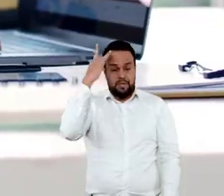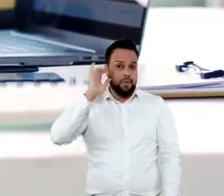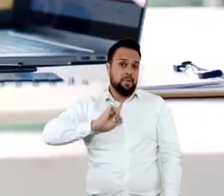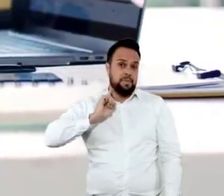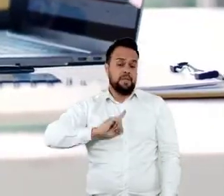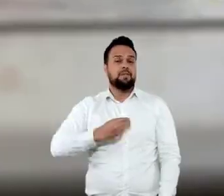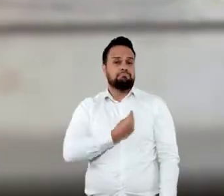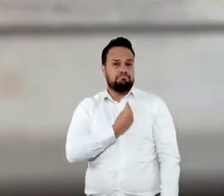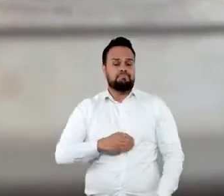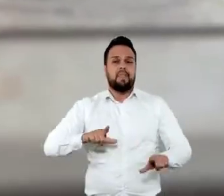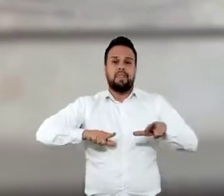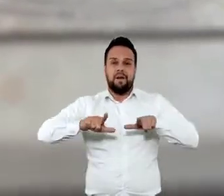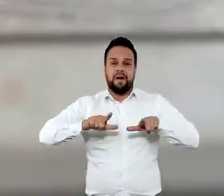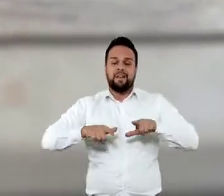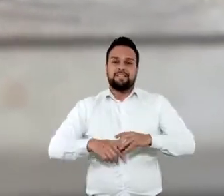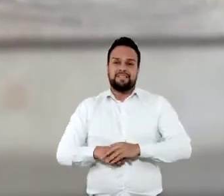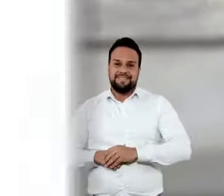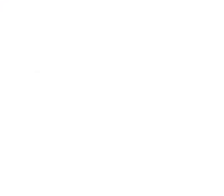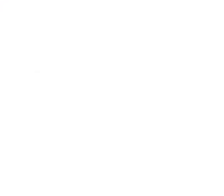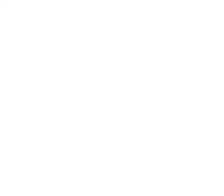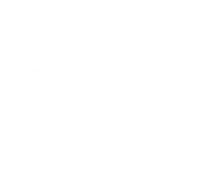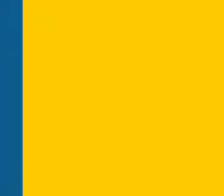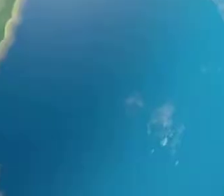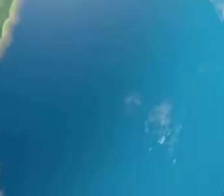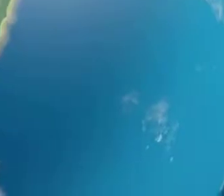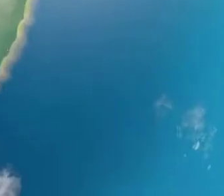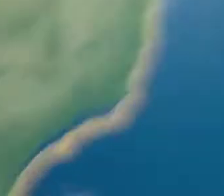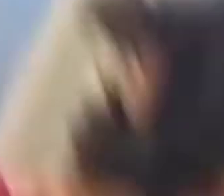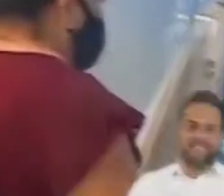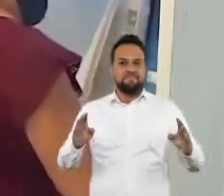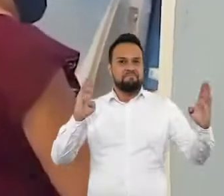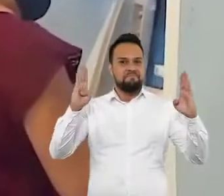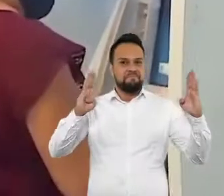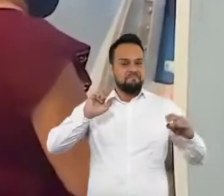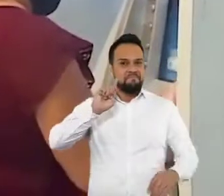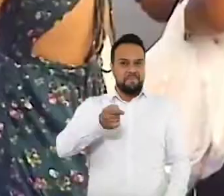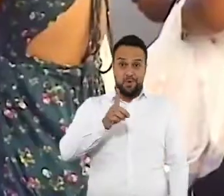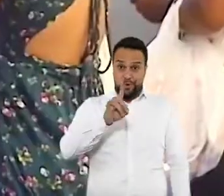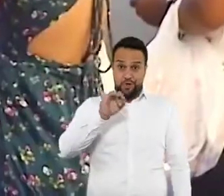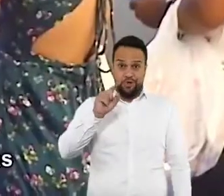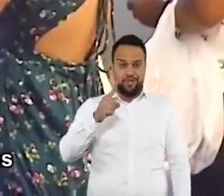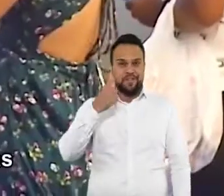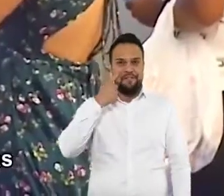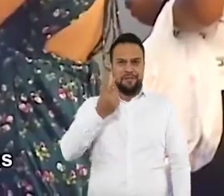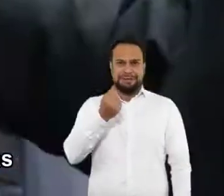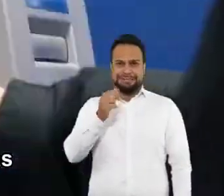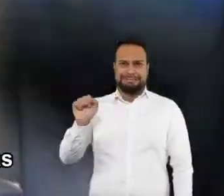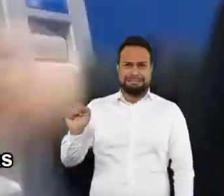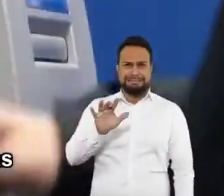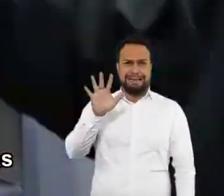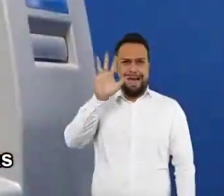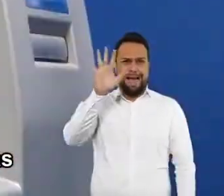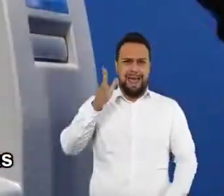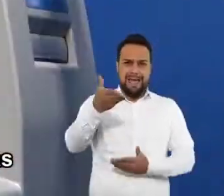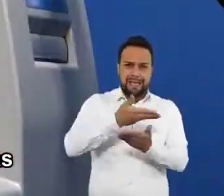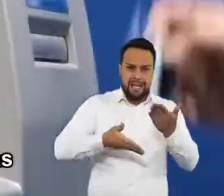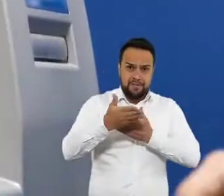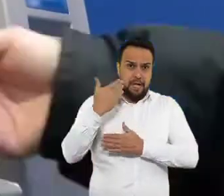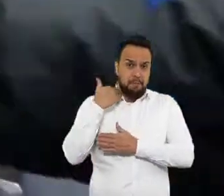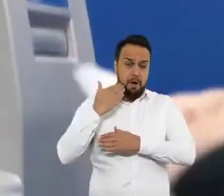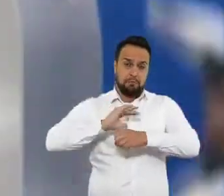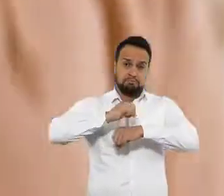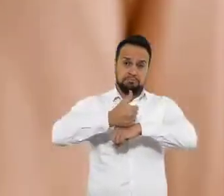manteve 900 mil mineiros empregados. Em mil dias, vimos as caras transferências